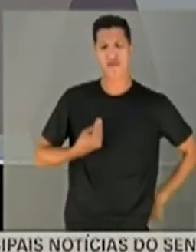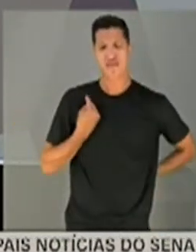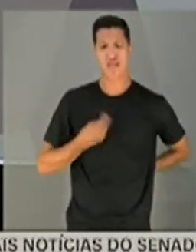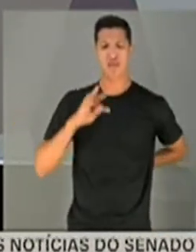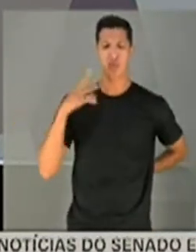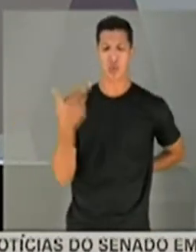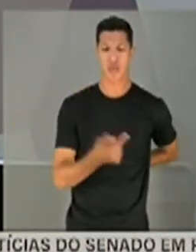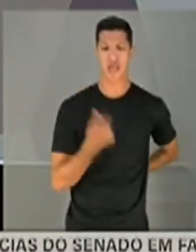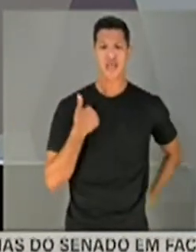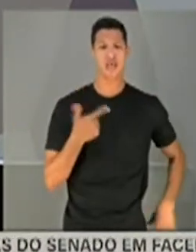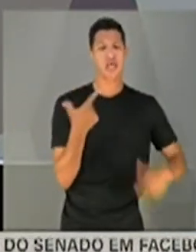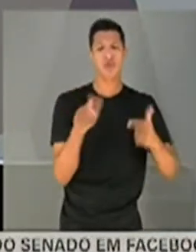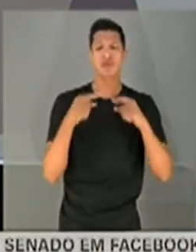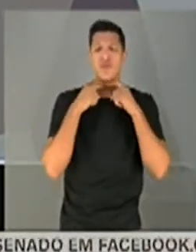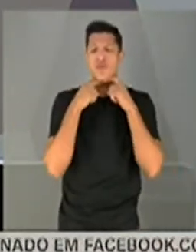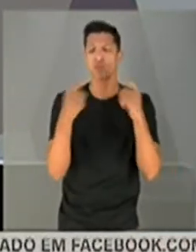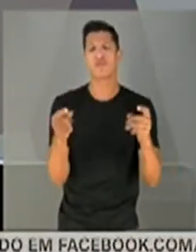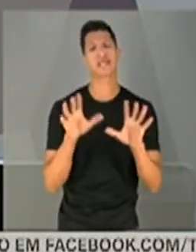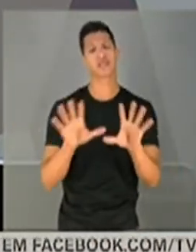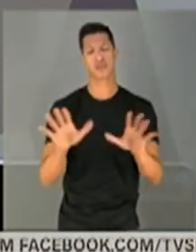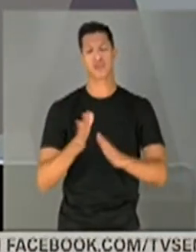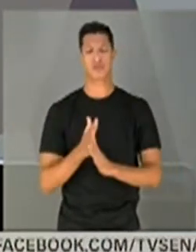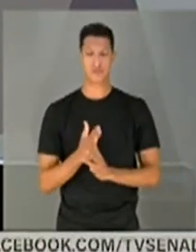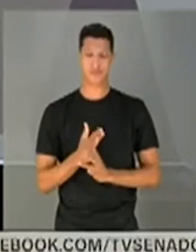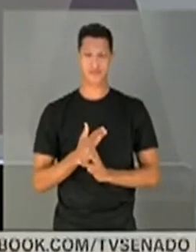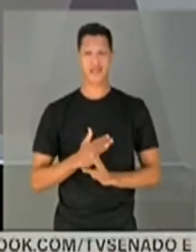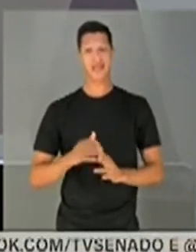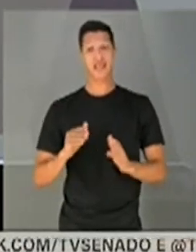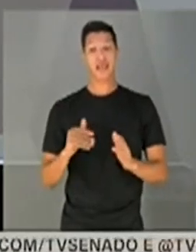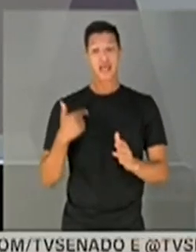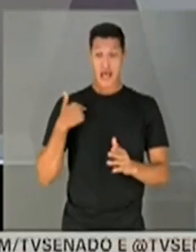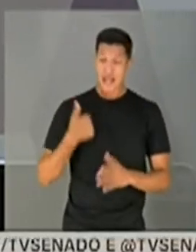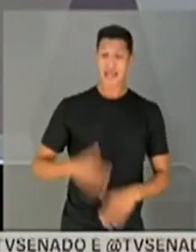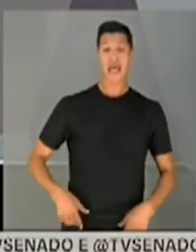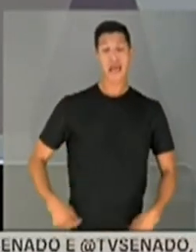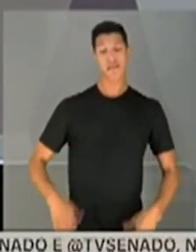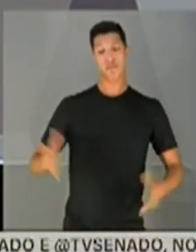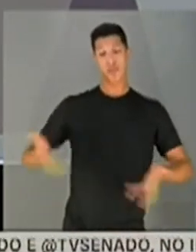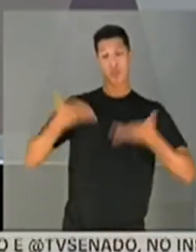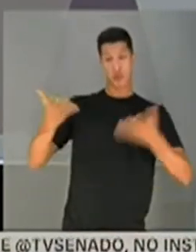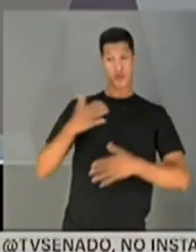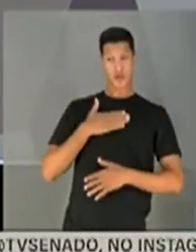Eu não tenho dúvida disso. Até proporciona